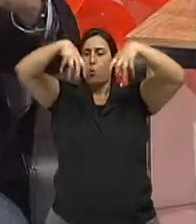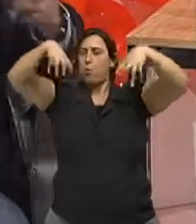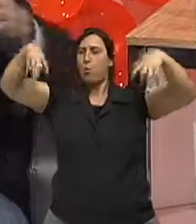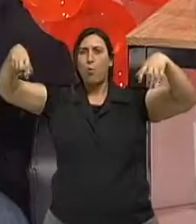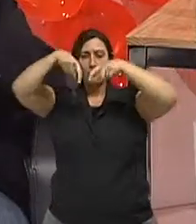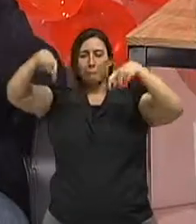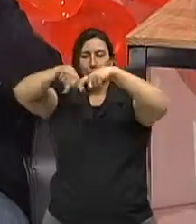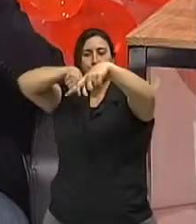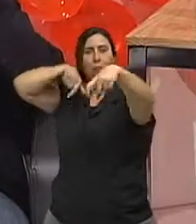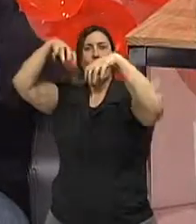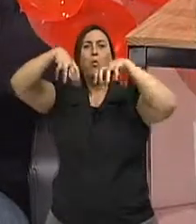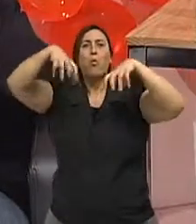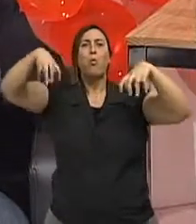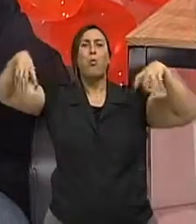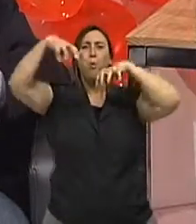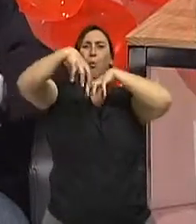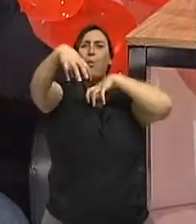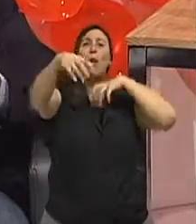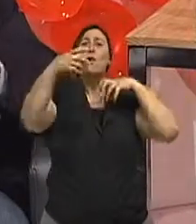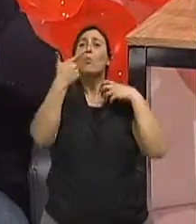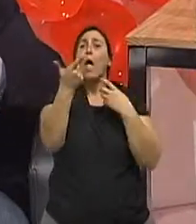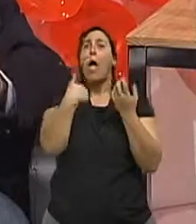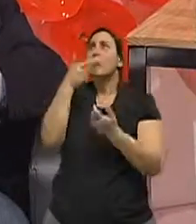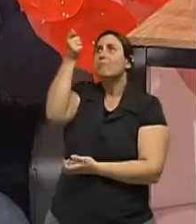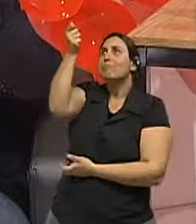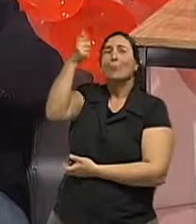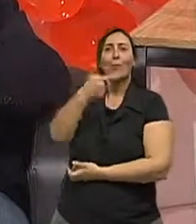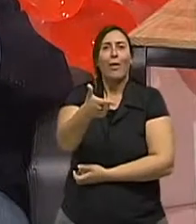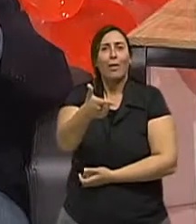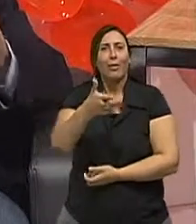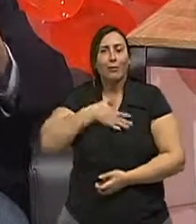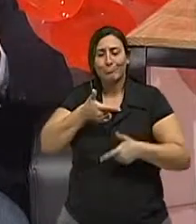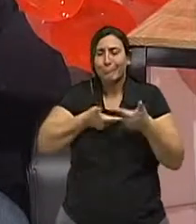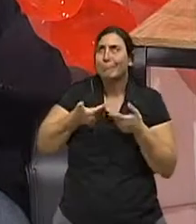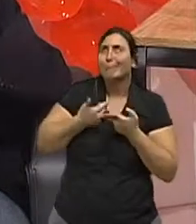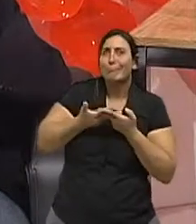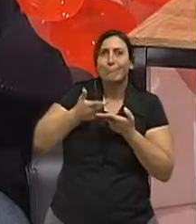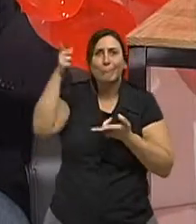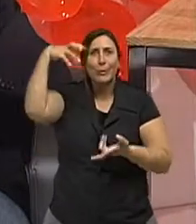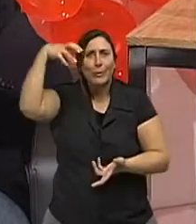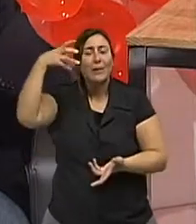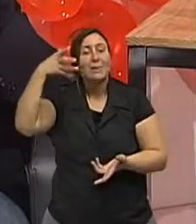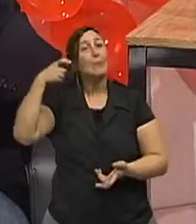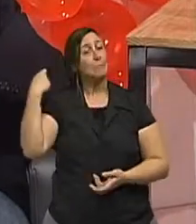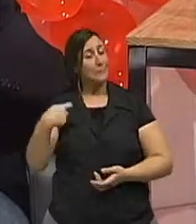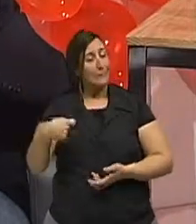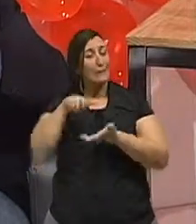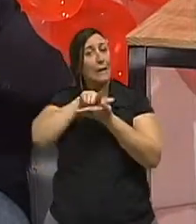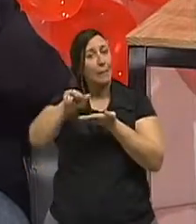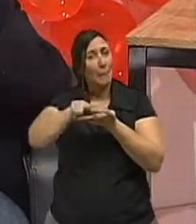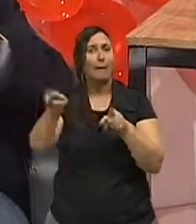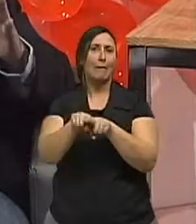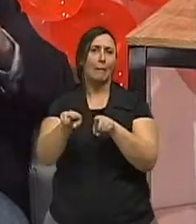filtro está sujo. Então, pelo menos duas vezes por ano, tem que se limpar o filtro do ar. Mesmo os de casa? Mesmo. tem